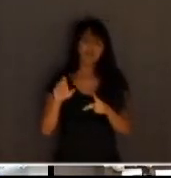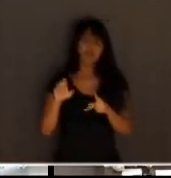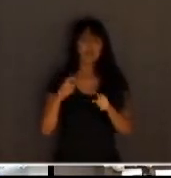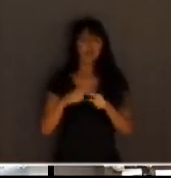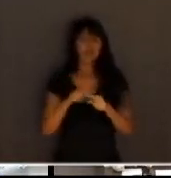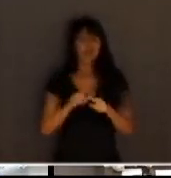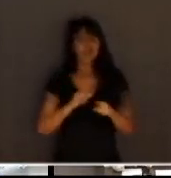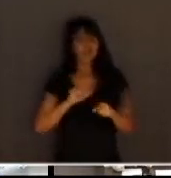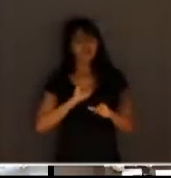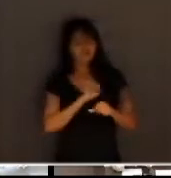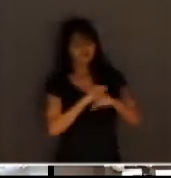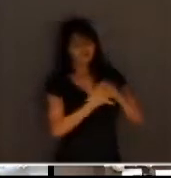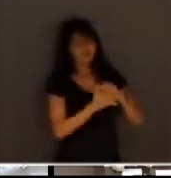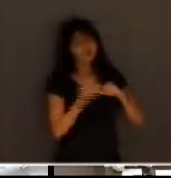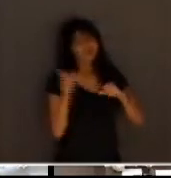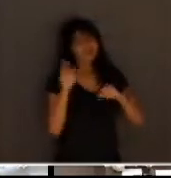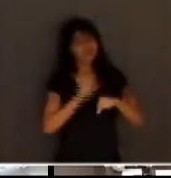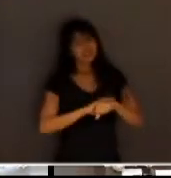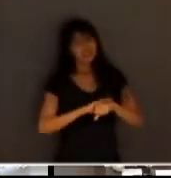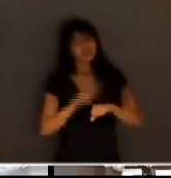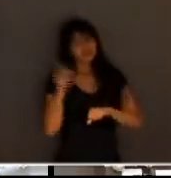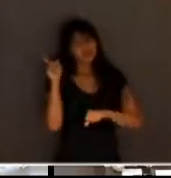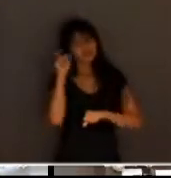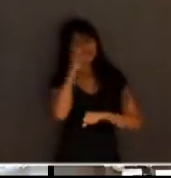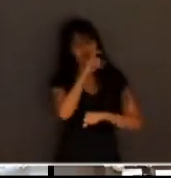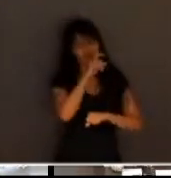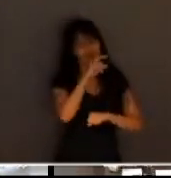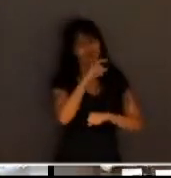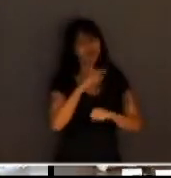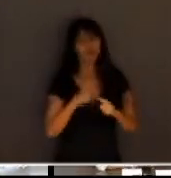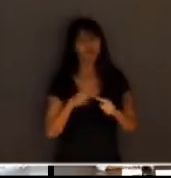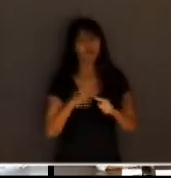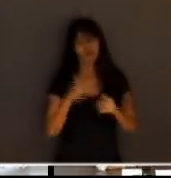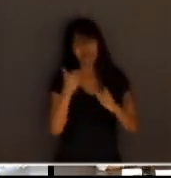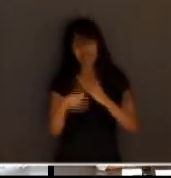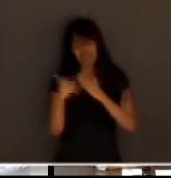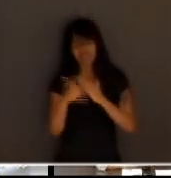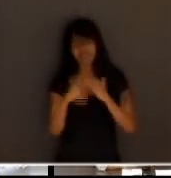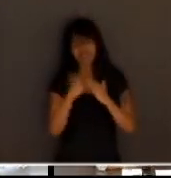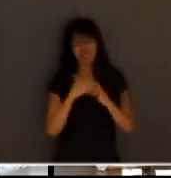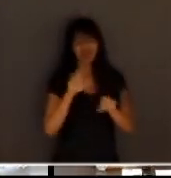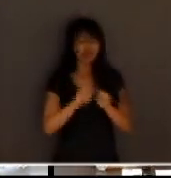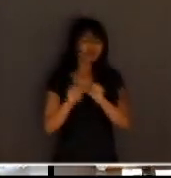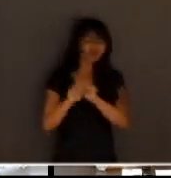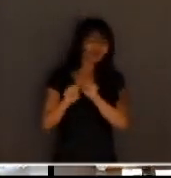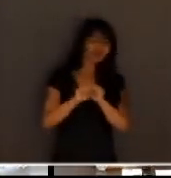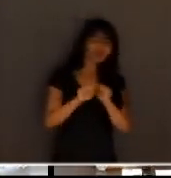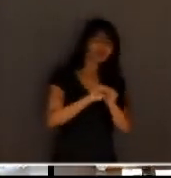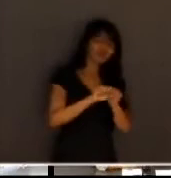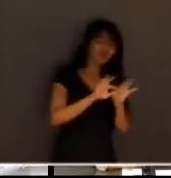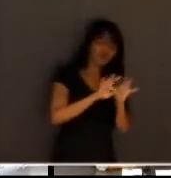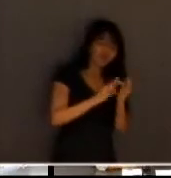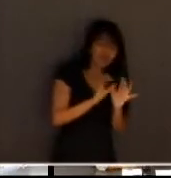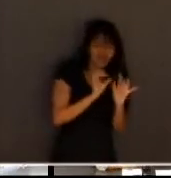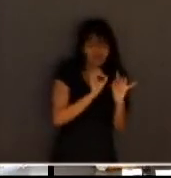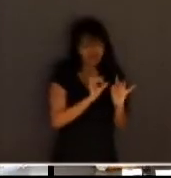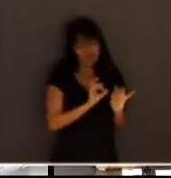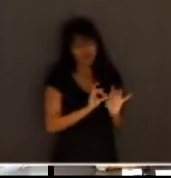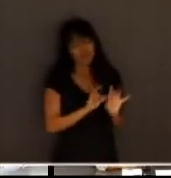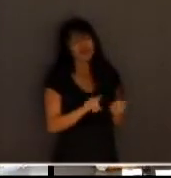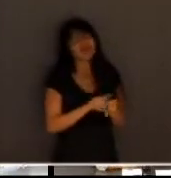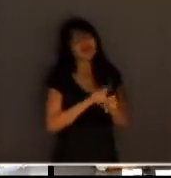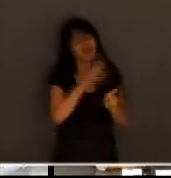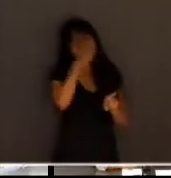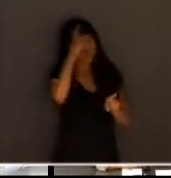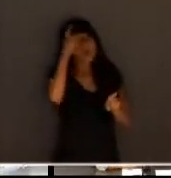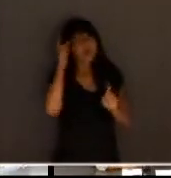pandemia, um momento difícil. Muito difícil. Perdemos muitas pessoas queridas. Muitos ficaram doentes também. Mas,